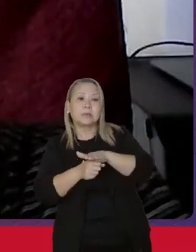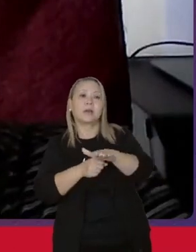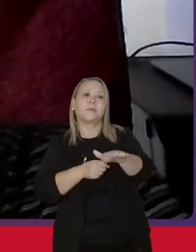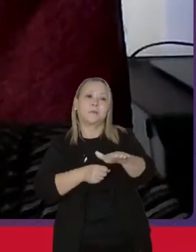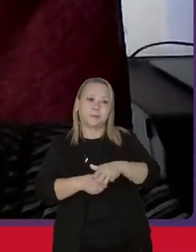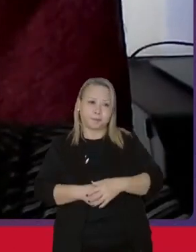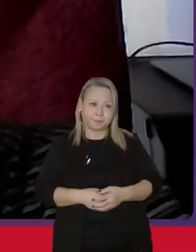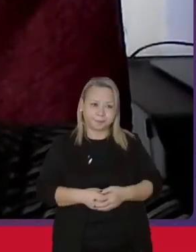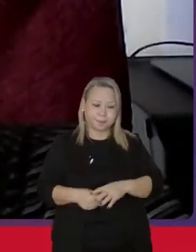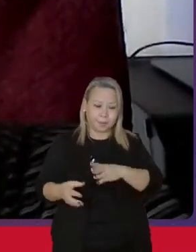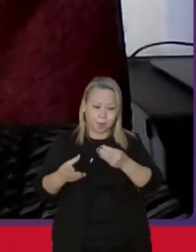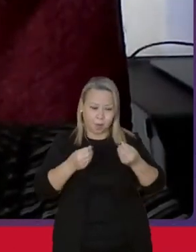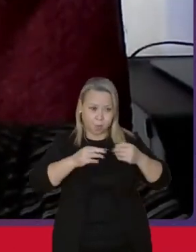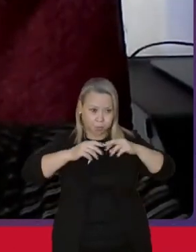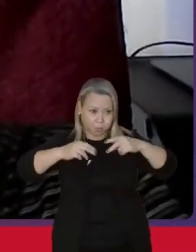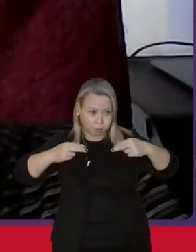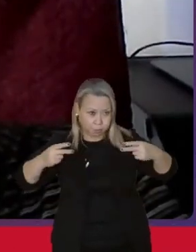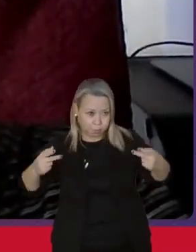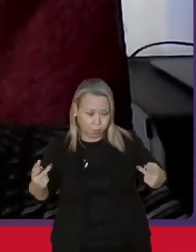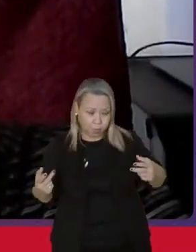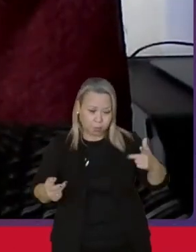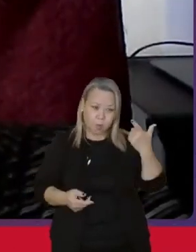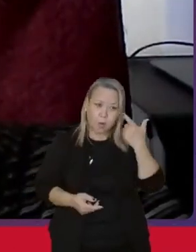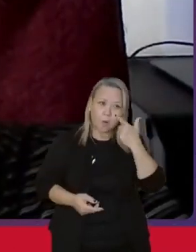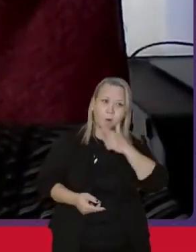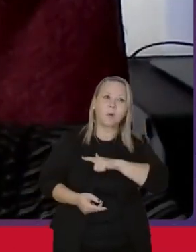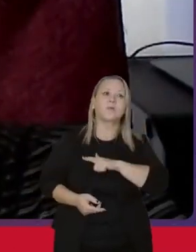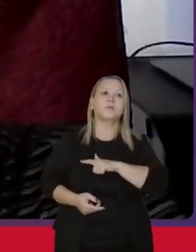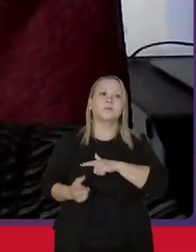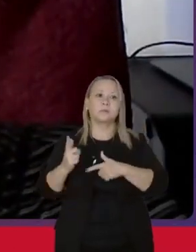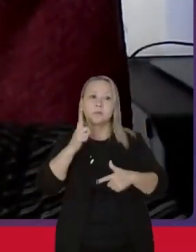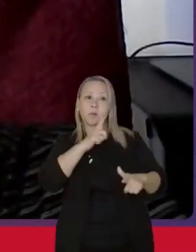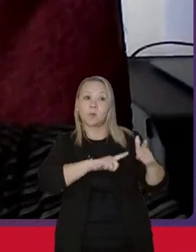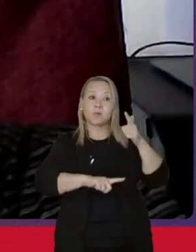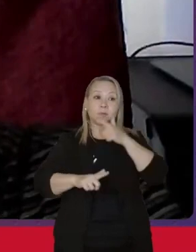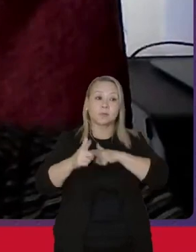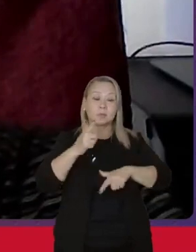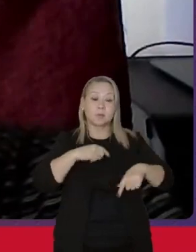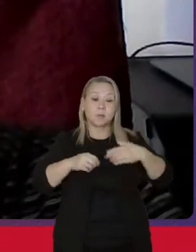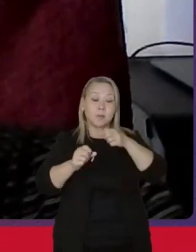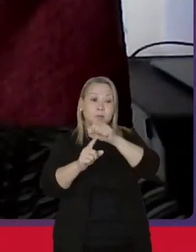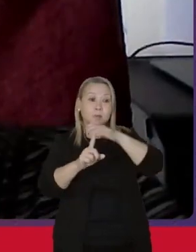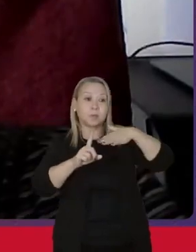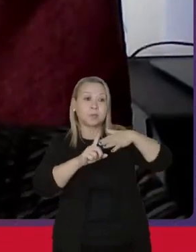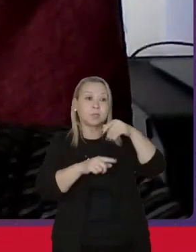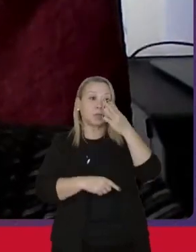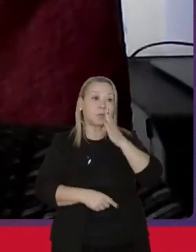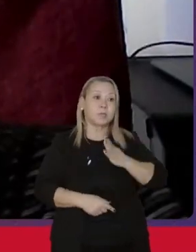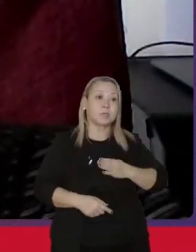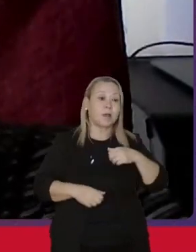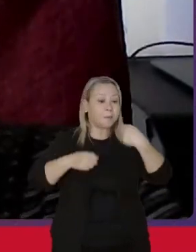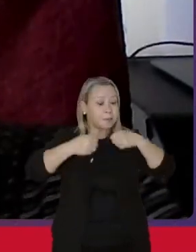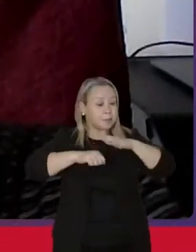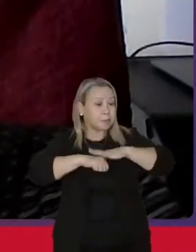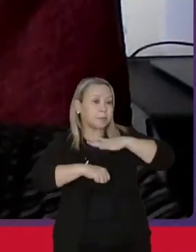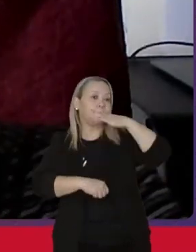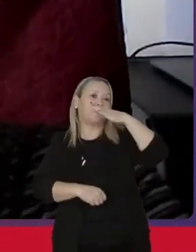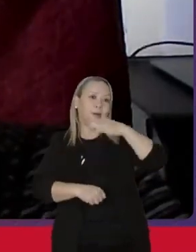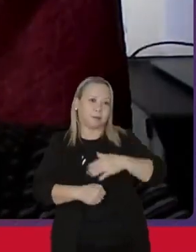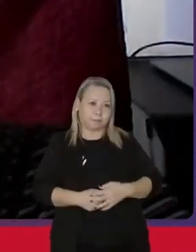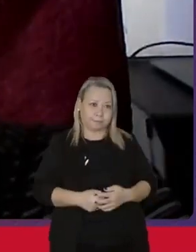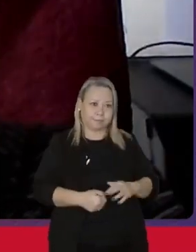Muitas coisas foram conquistadas, mas a sociedade brasileira precisa de mais e mais.